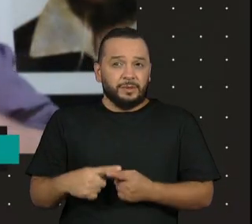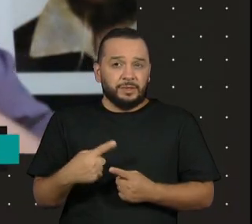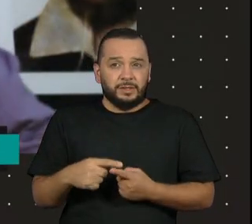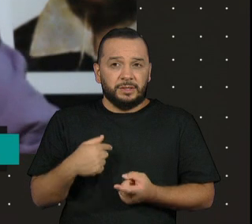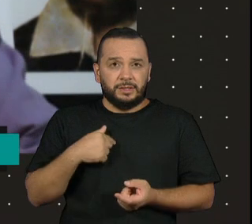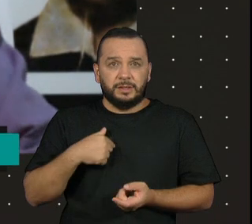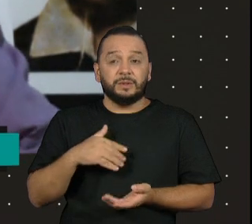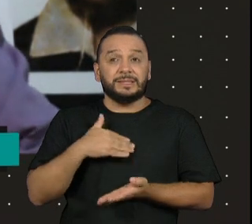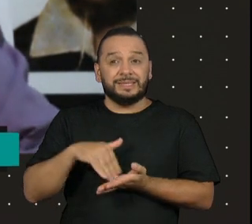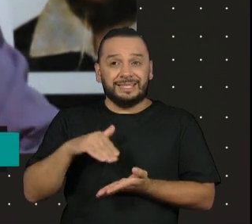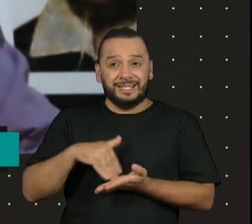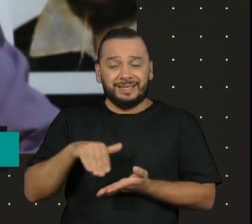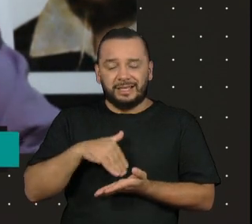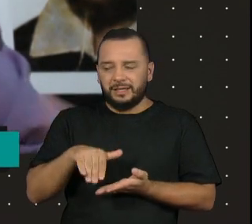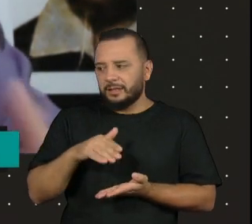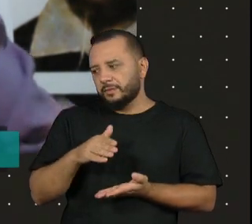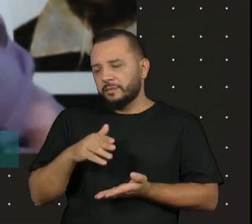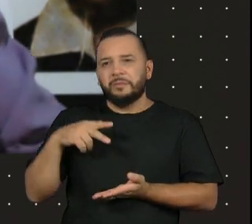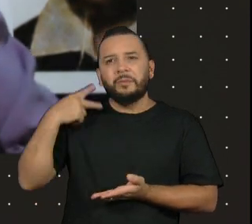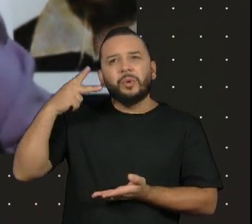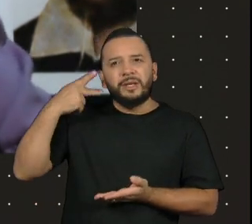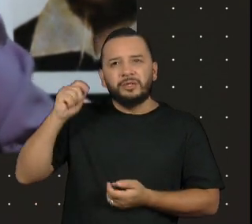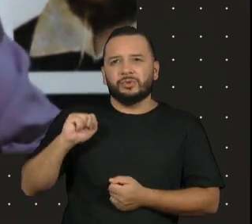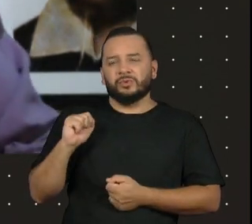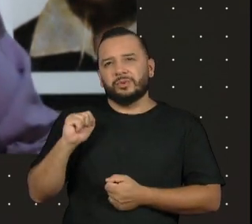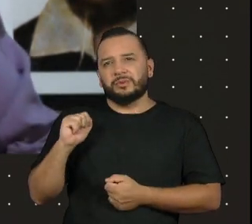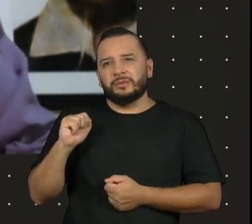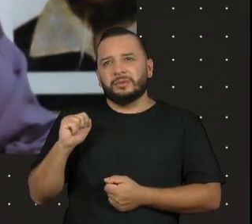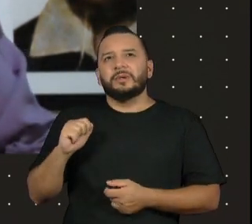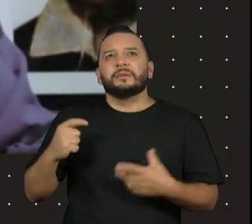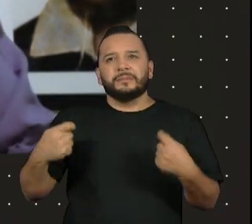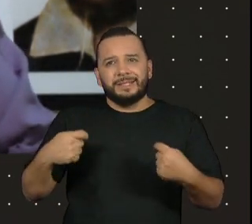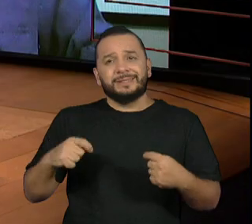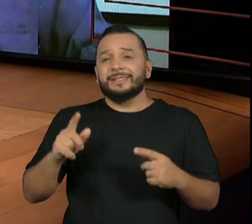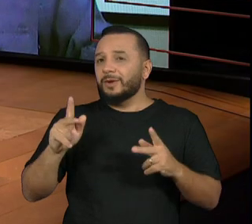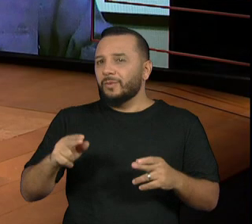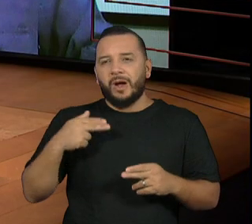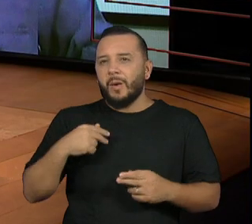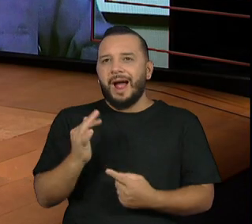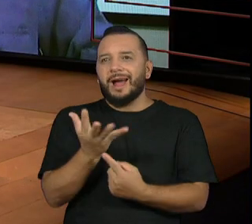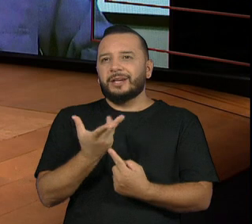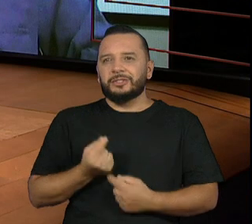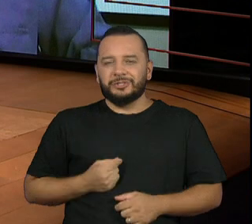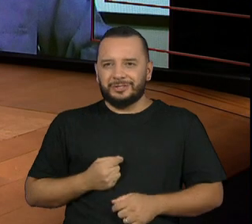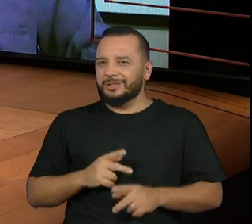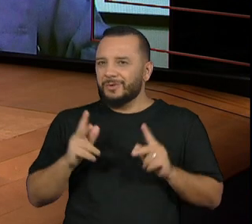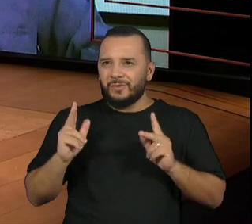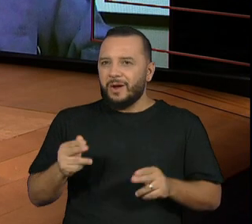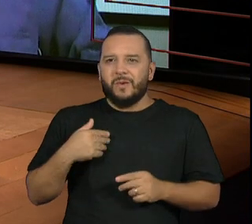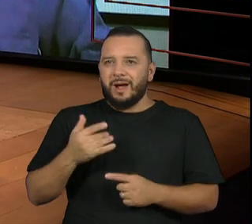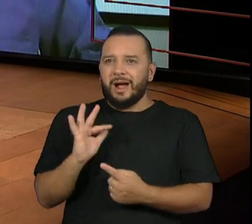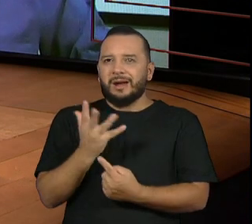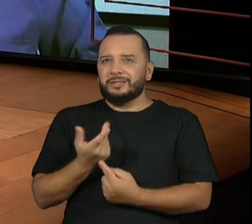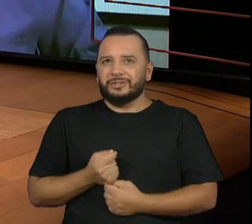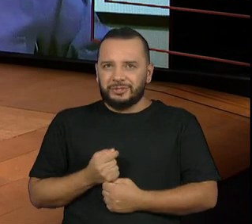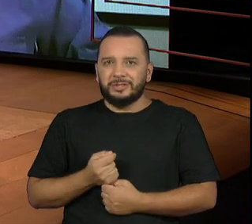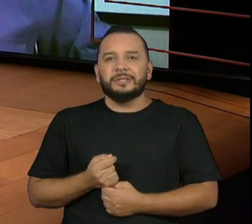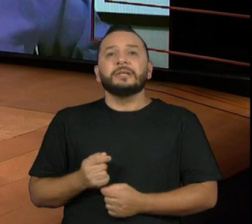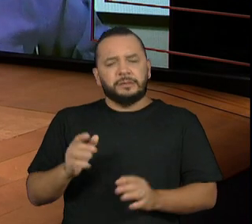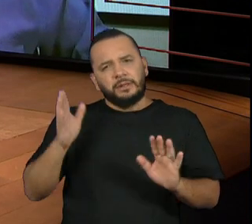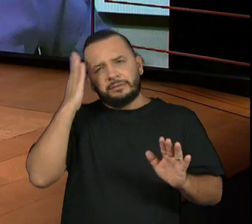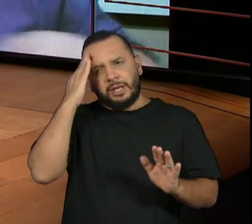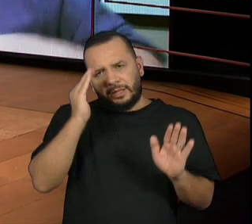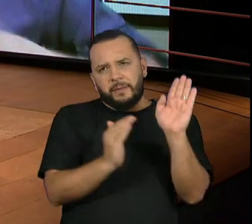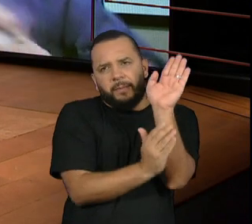o homem público tem que ser o artista também. Não no sentido... É claro que ele vai ter que resolver a